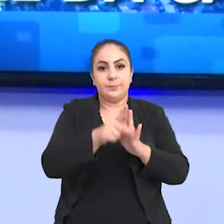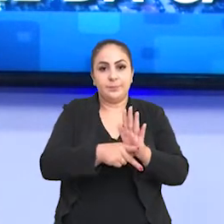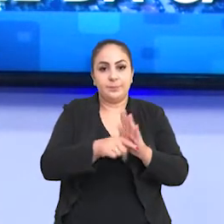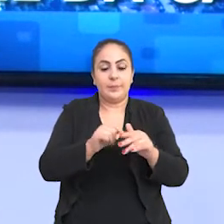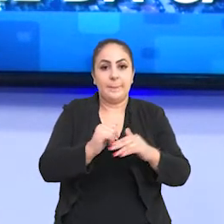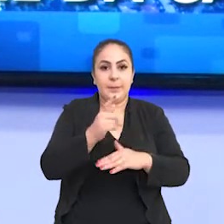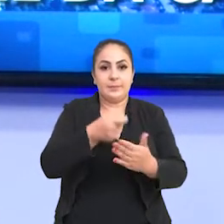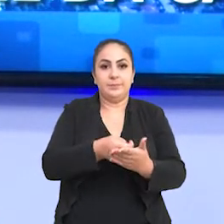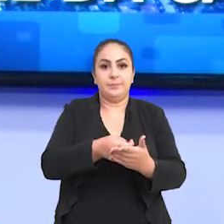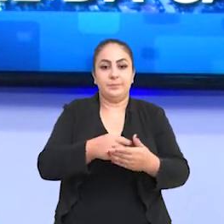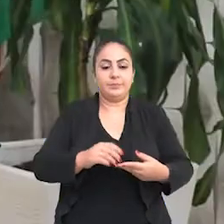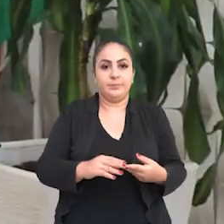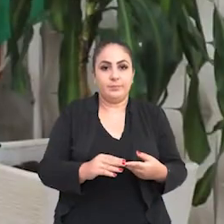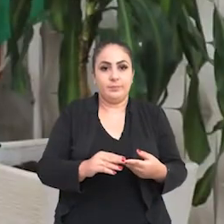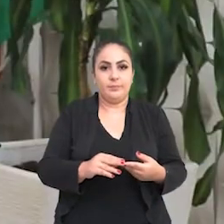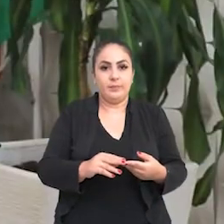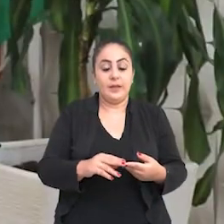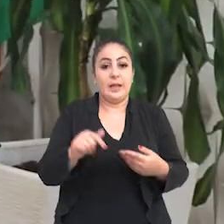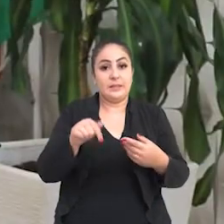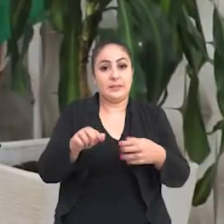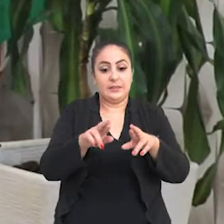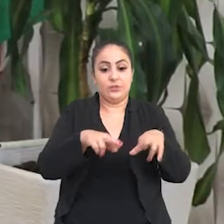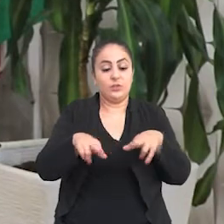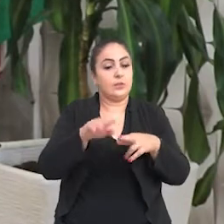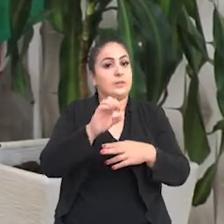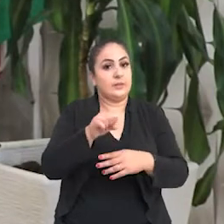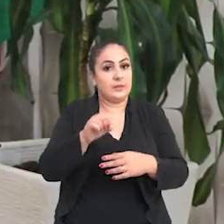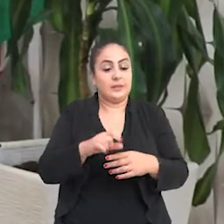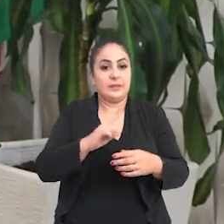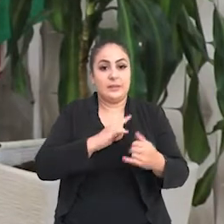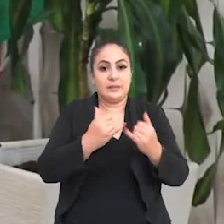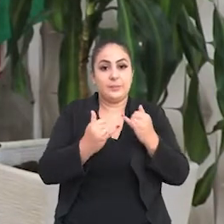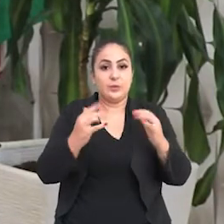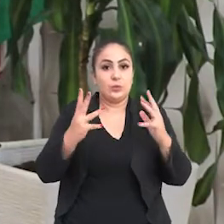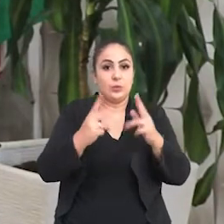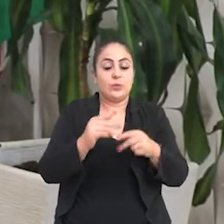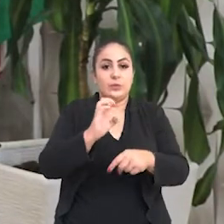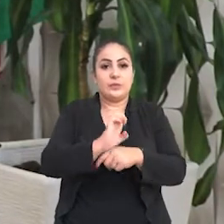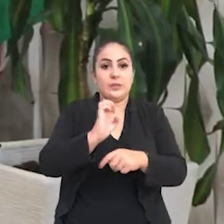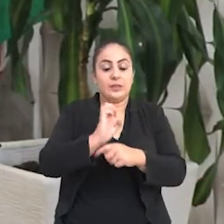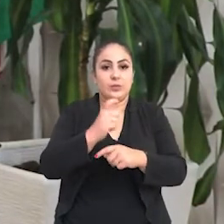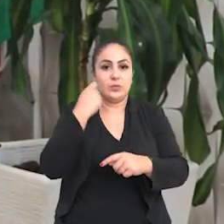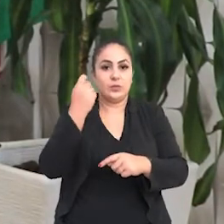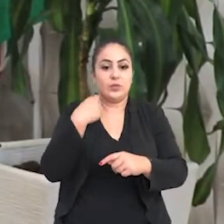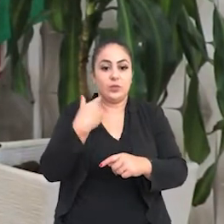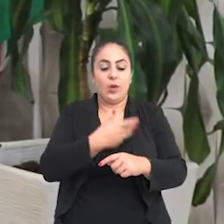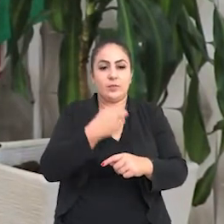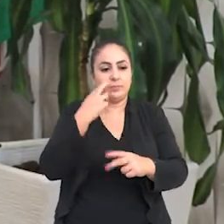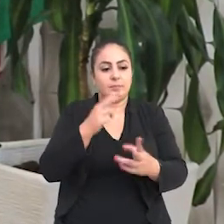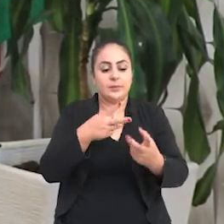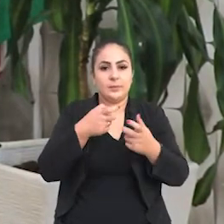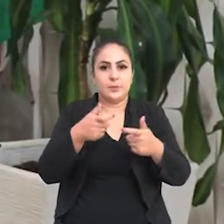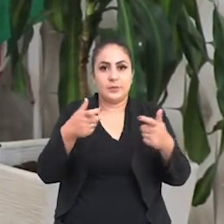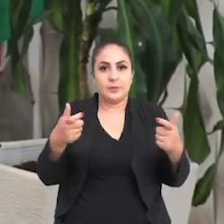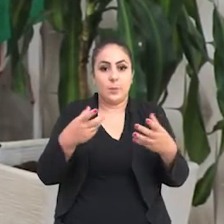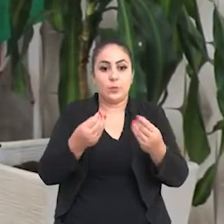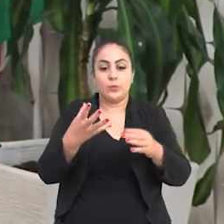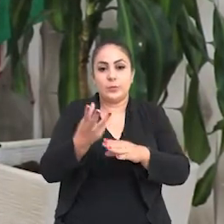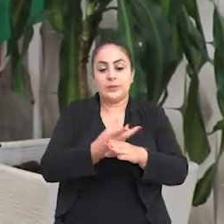protocolo mais rígido. Aqui na nossa região, sim, a exemplo de todo o estado do Rio Grande do Sul, vemos um crescimento